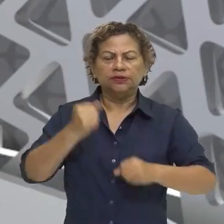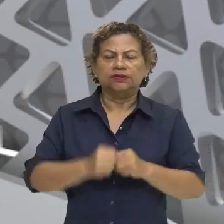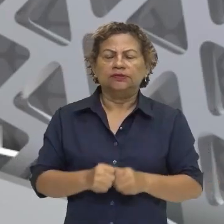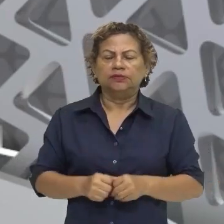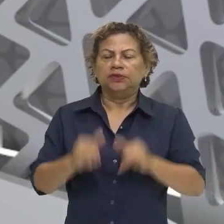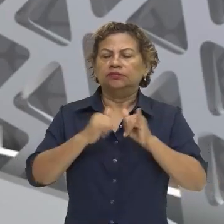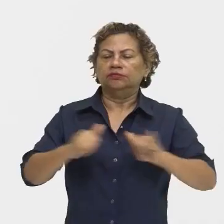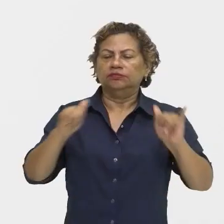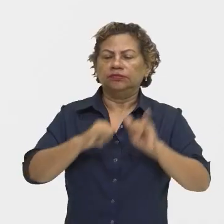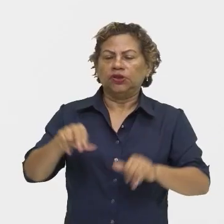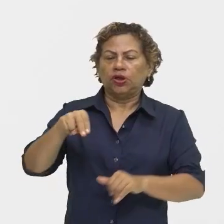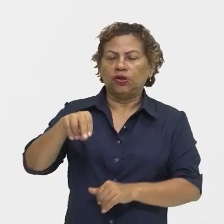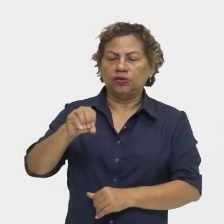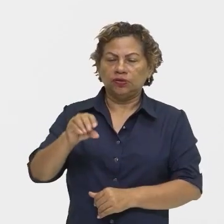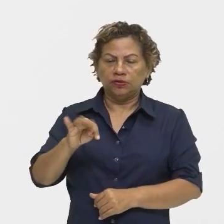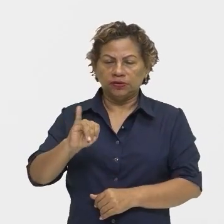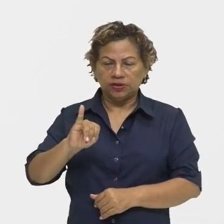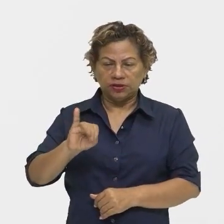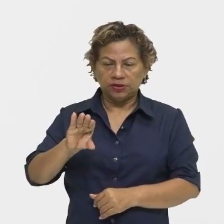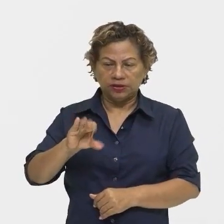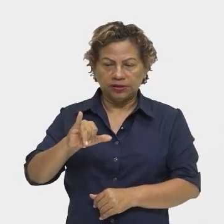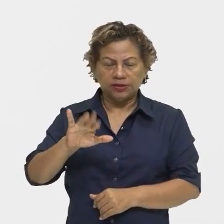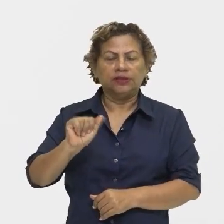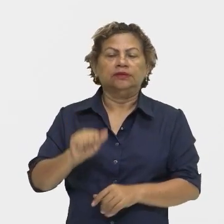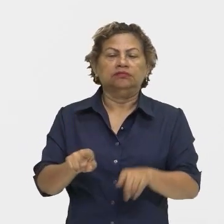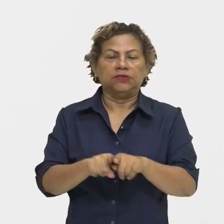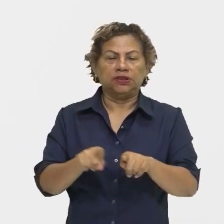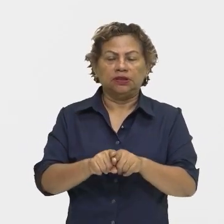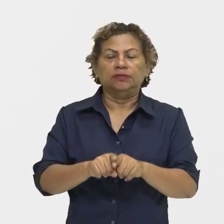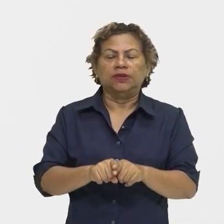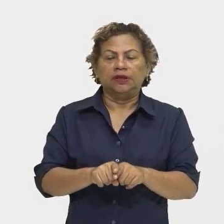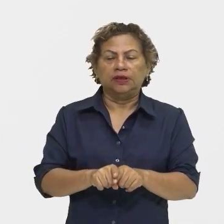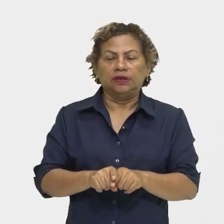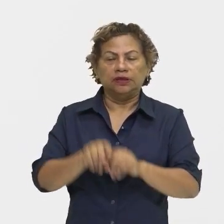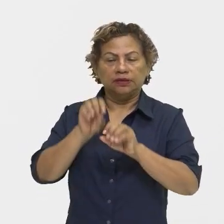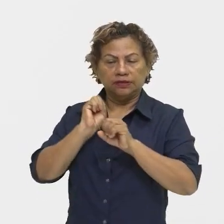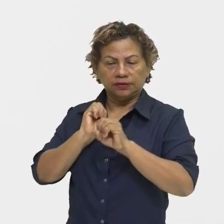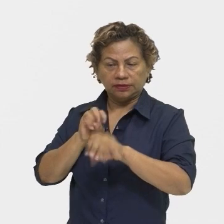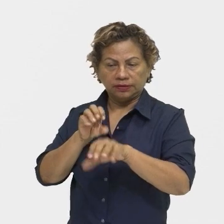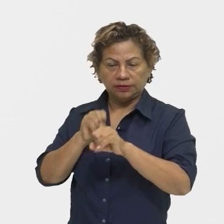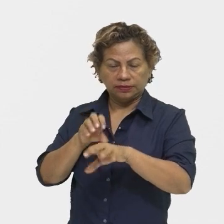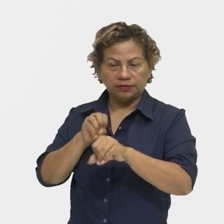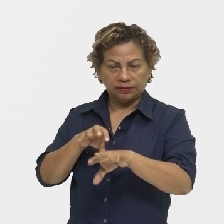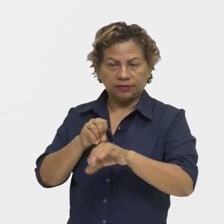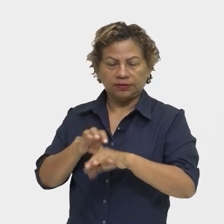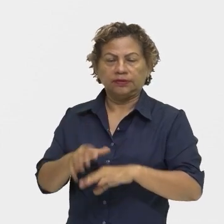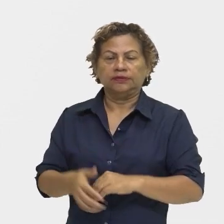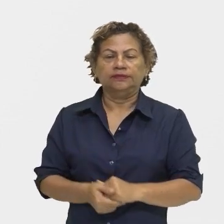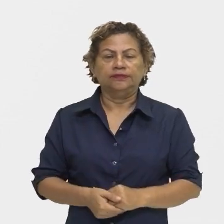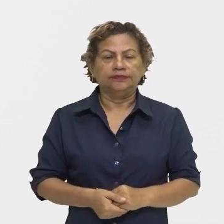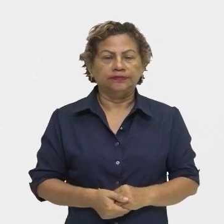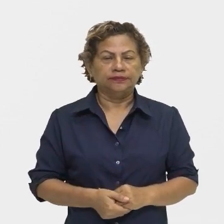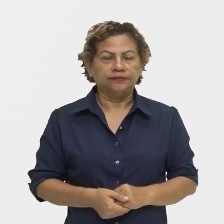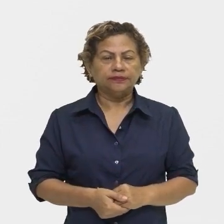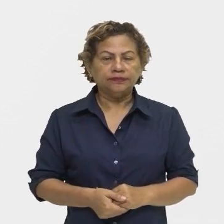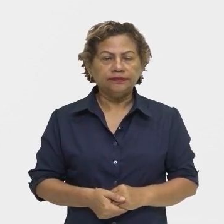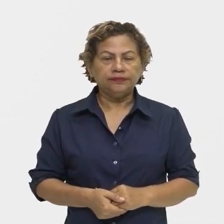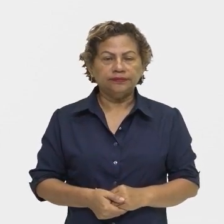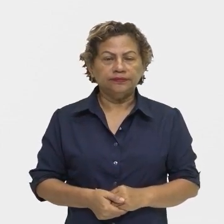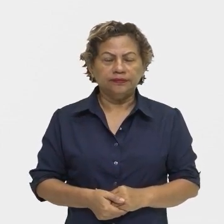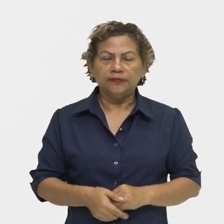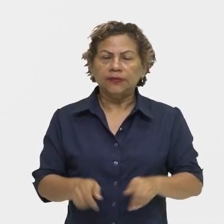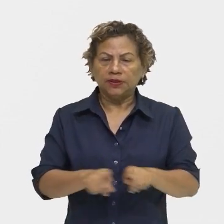notícia. Também foi um tema da nossa aula, que a gente estudou. Aliás, ainda tem, né? A função